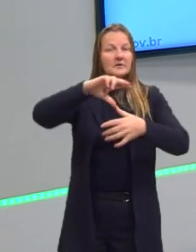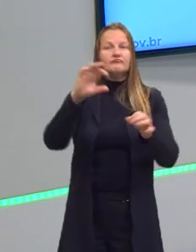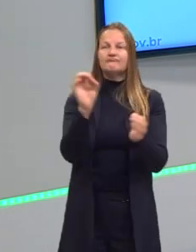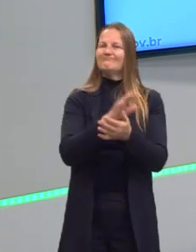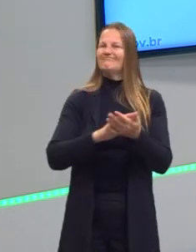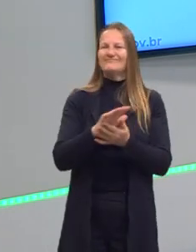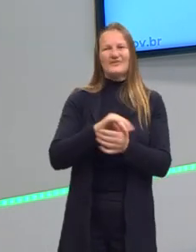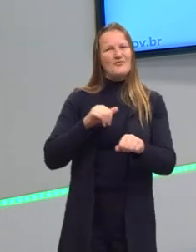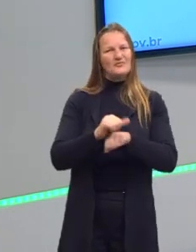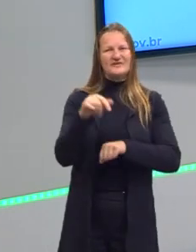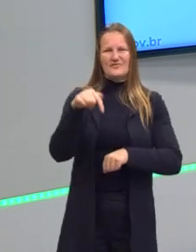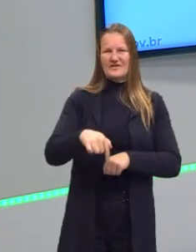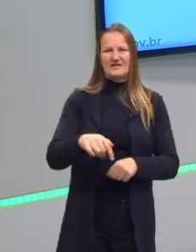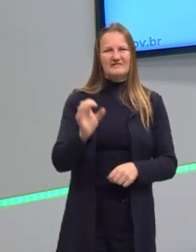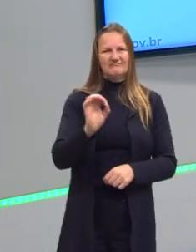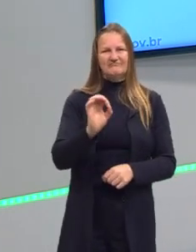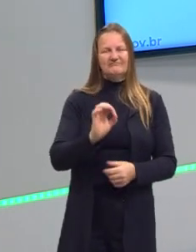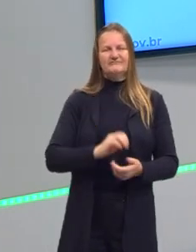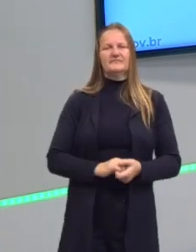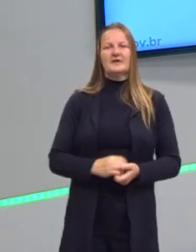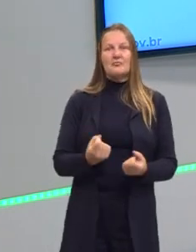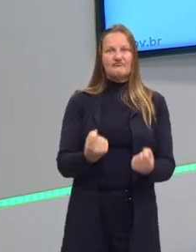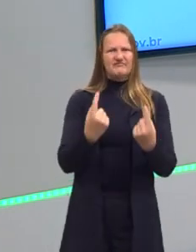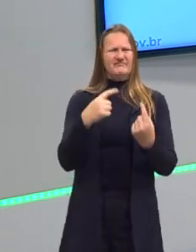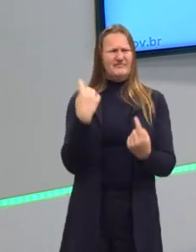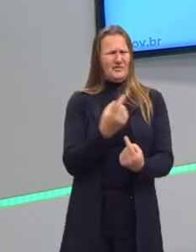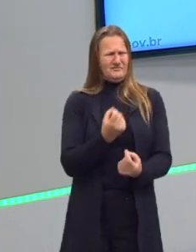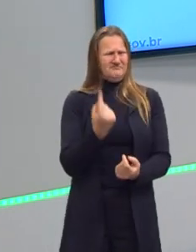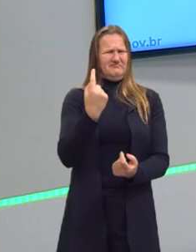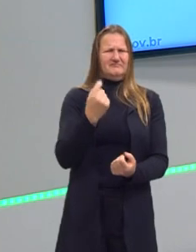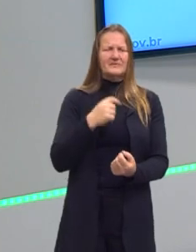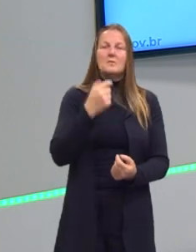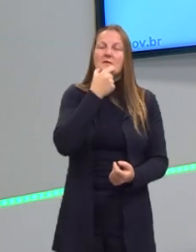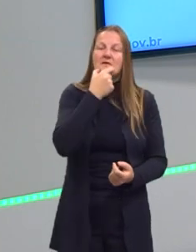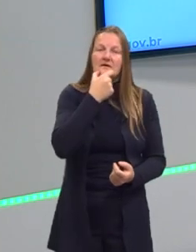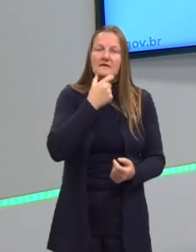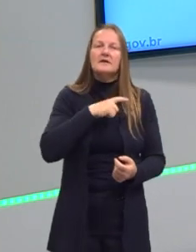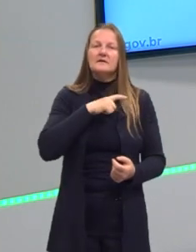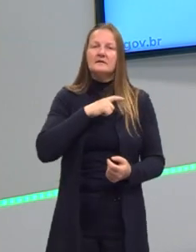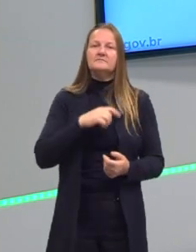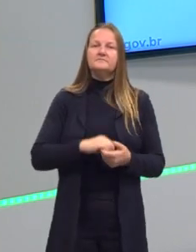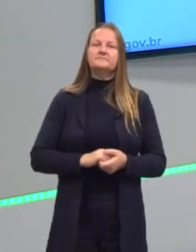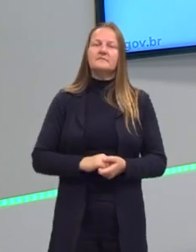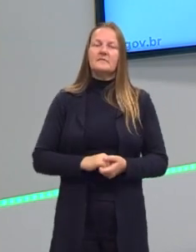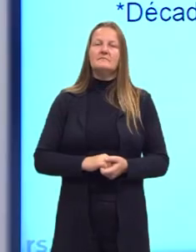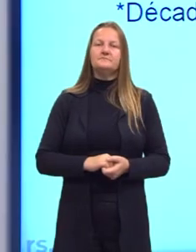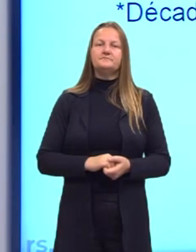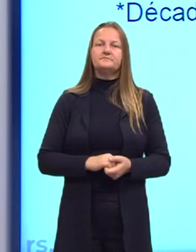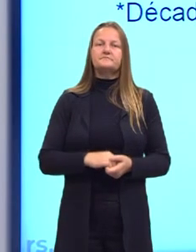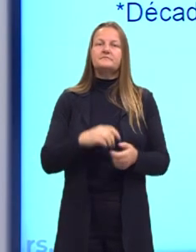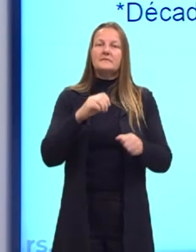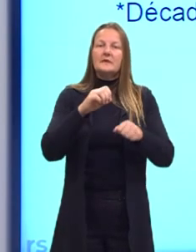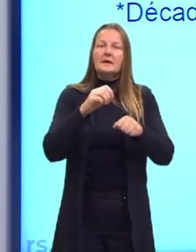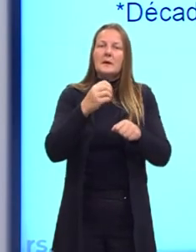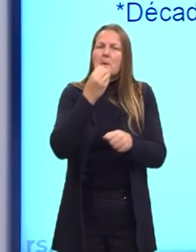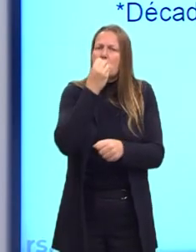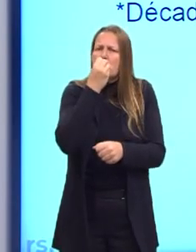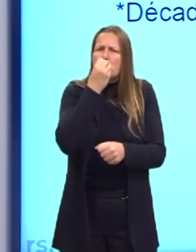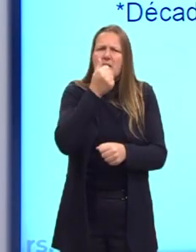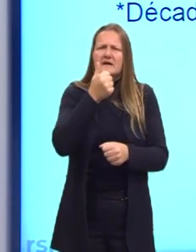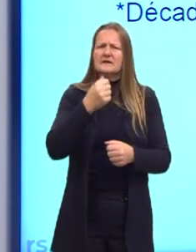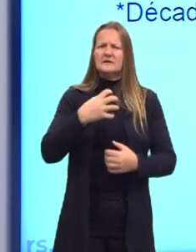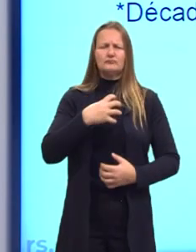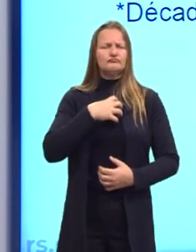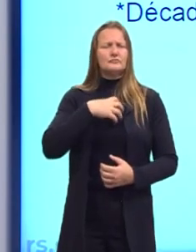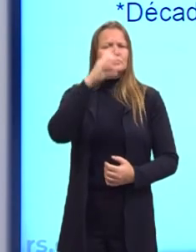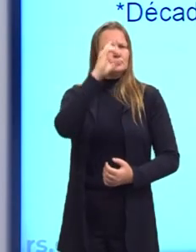Por isso, para nós, é algo bem estranho. Então, na Inglaterra, se utiliza o Estado do Bem-Estar Social para